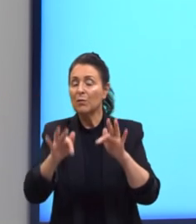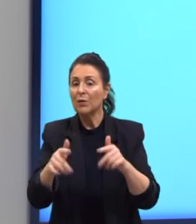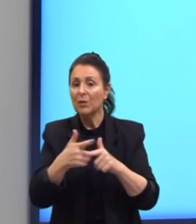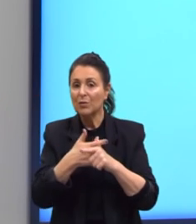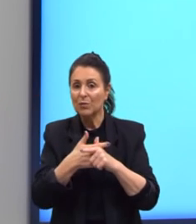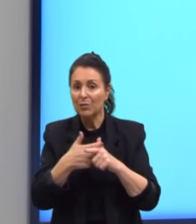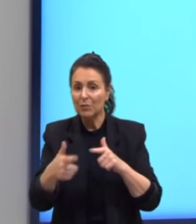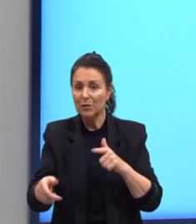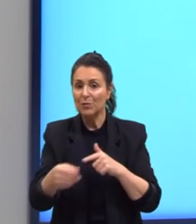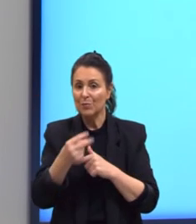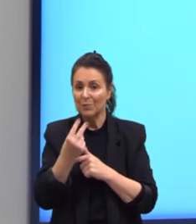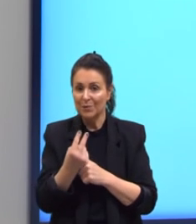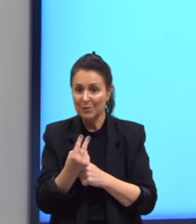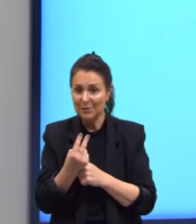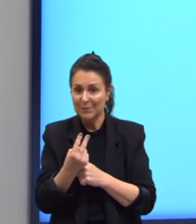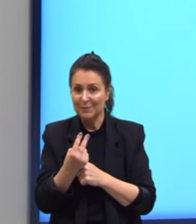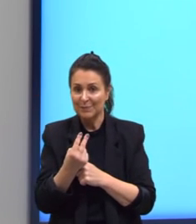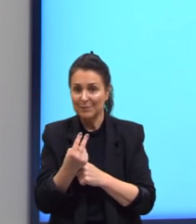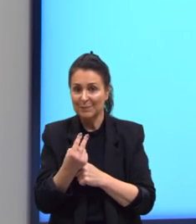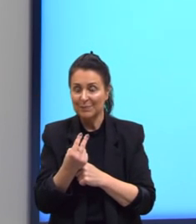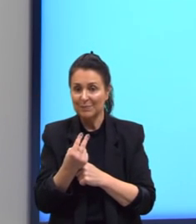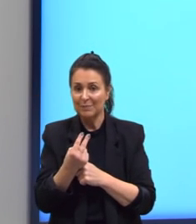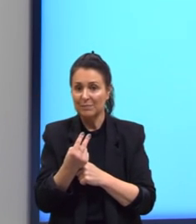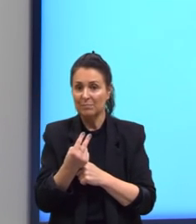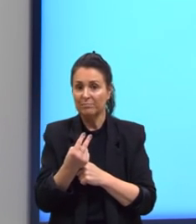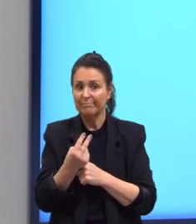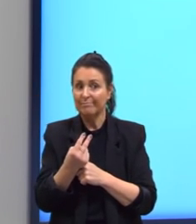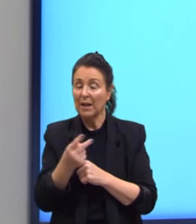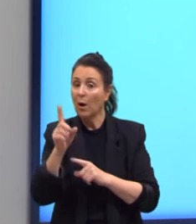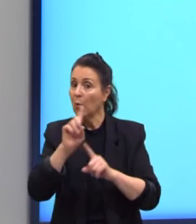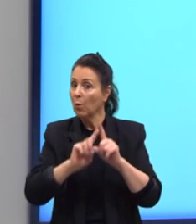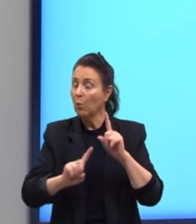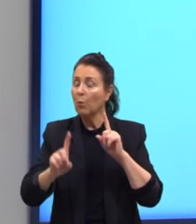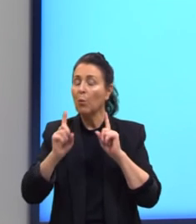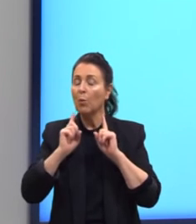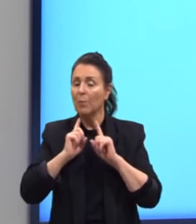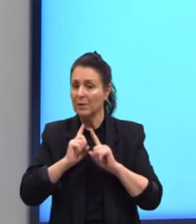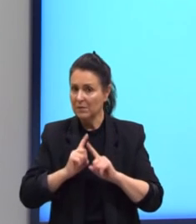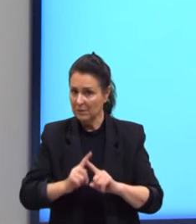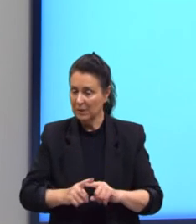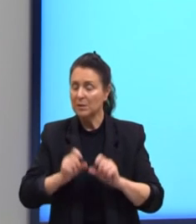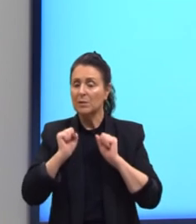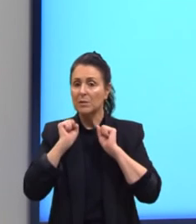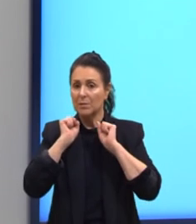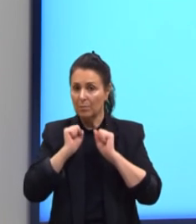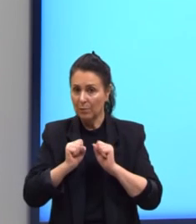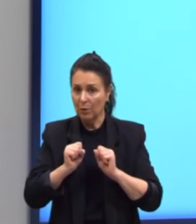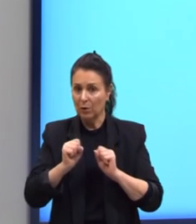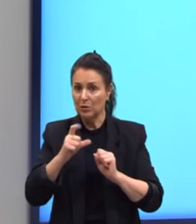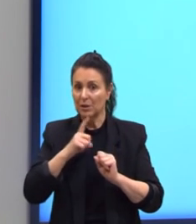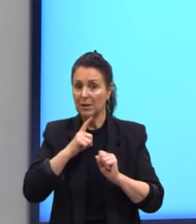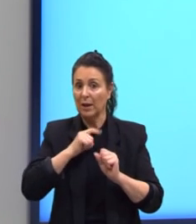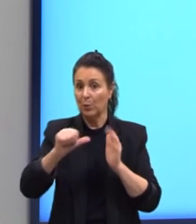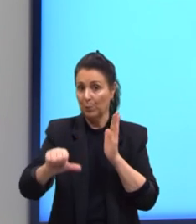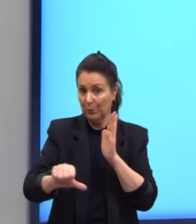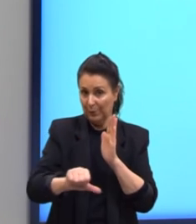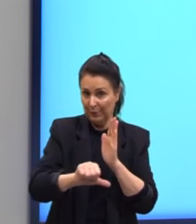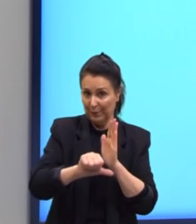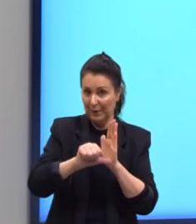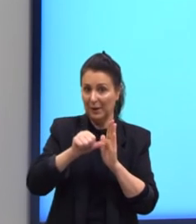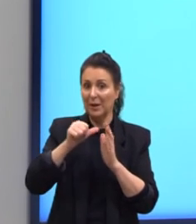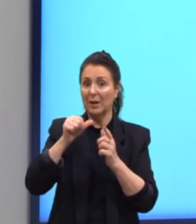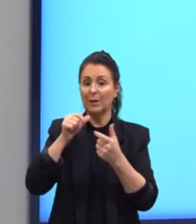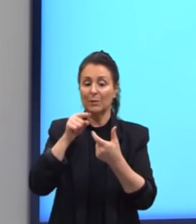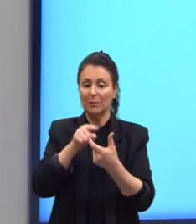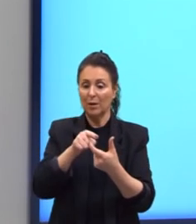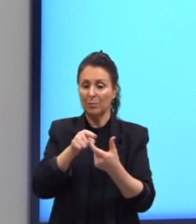então por dois tá em alguns casos pode acontecer de tem o primeiro termo e